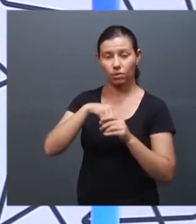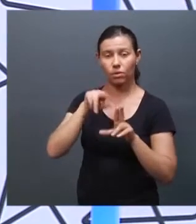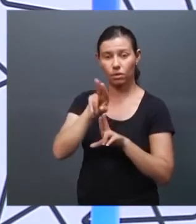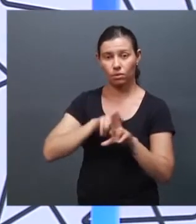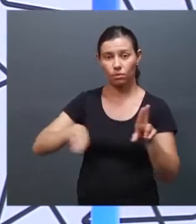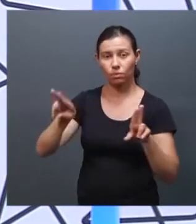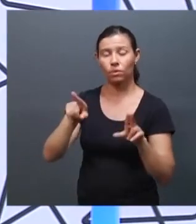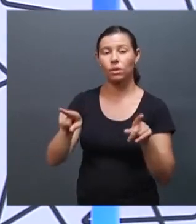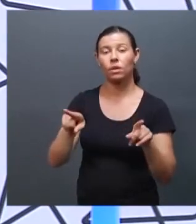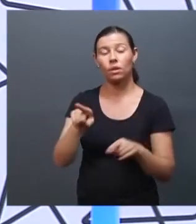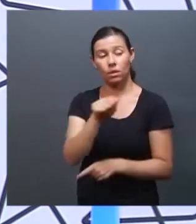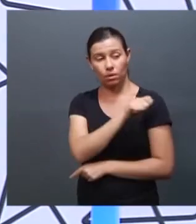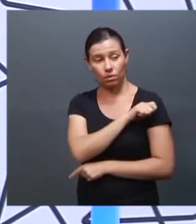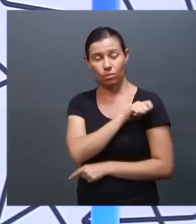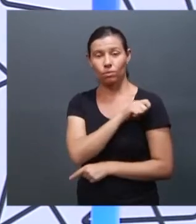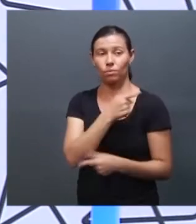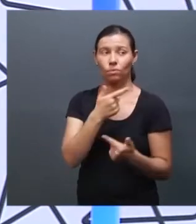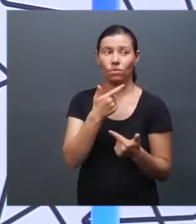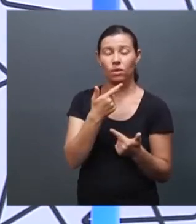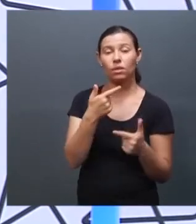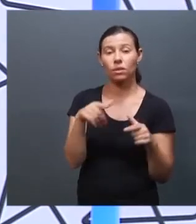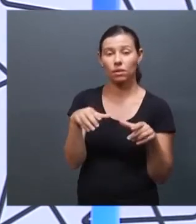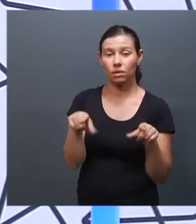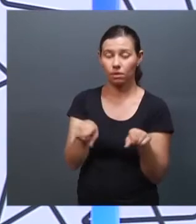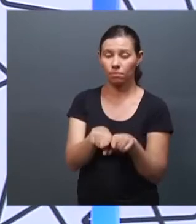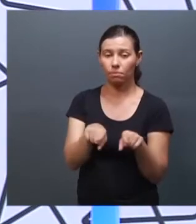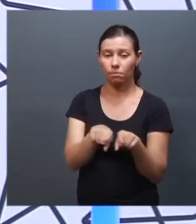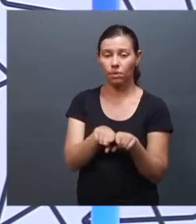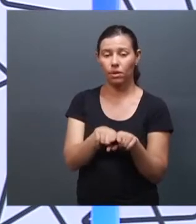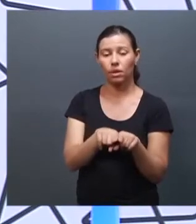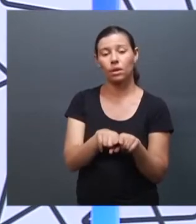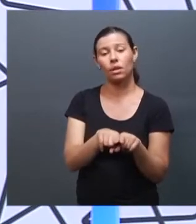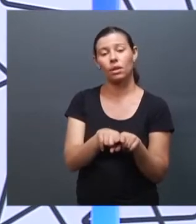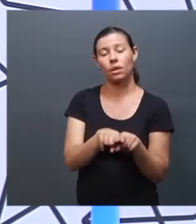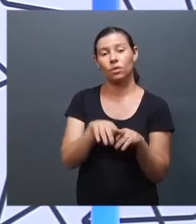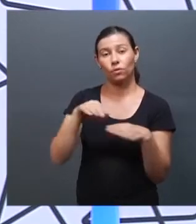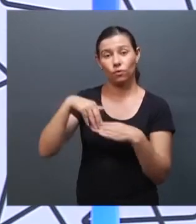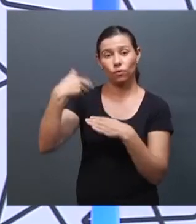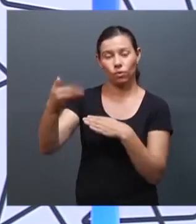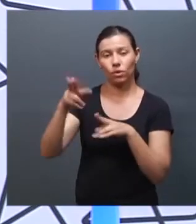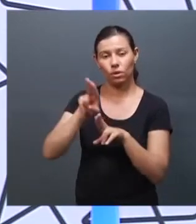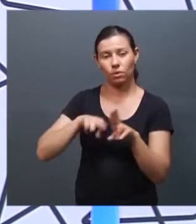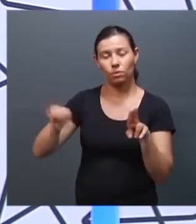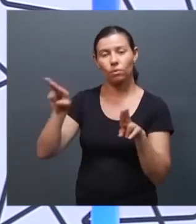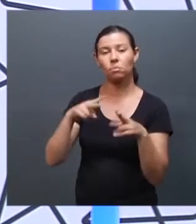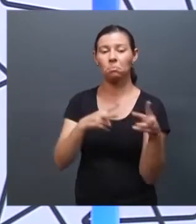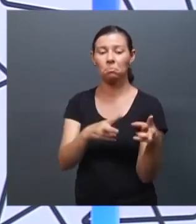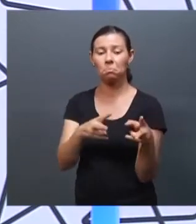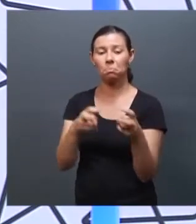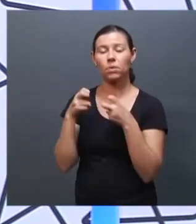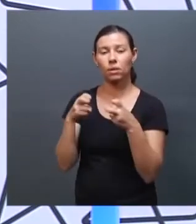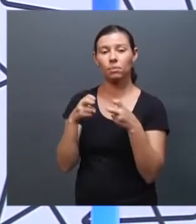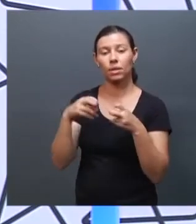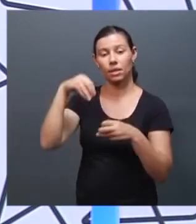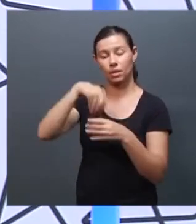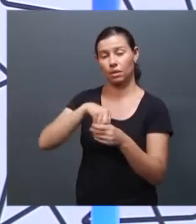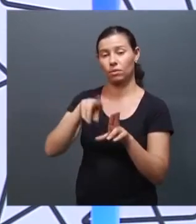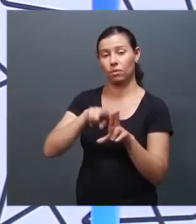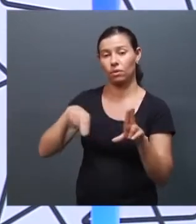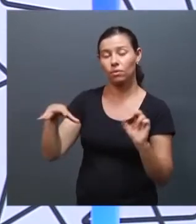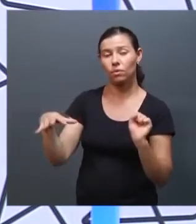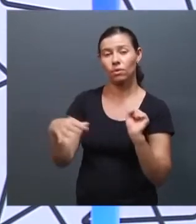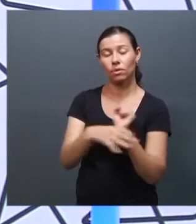e os estudantes mas também a comunidade externa todo mundo conseguiu perceber na UFU um espaço seguro que